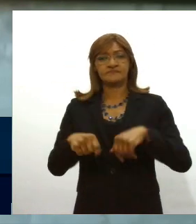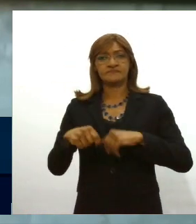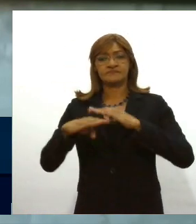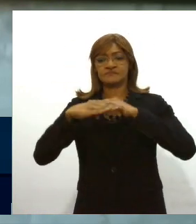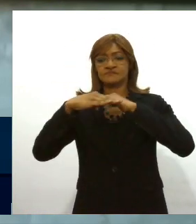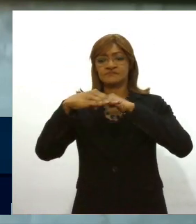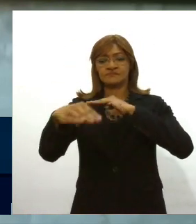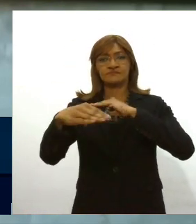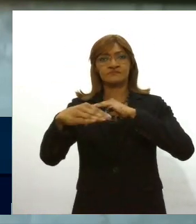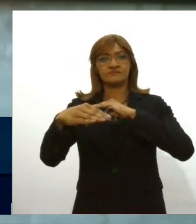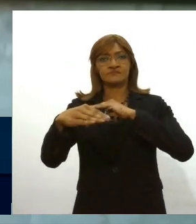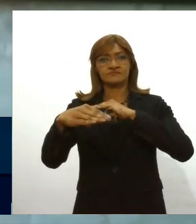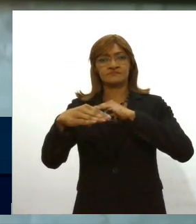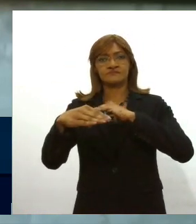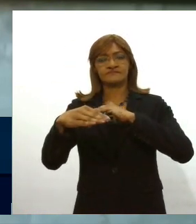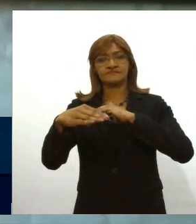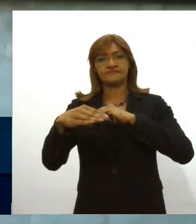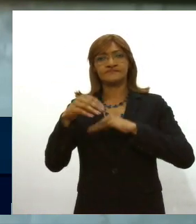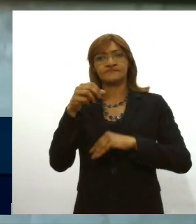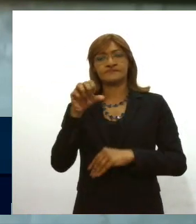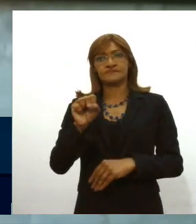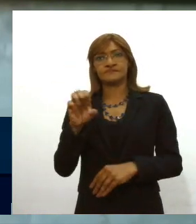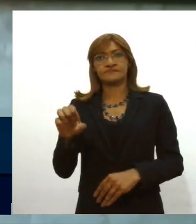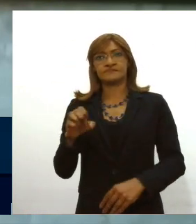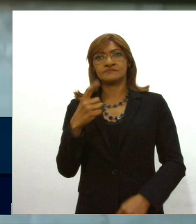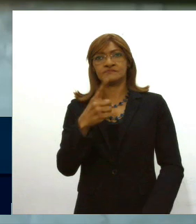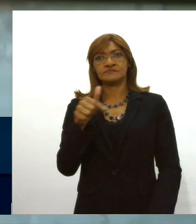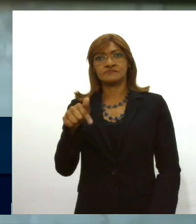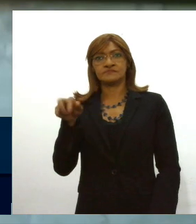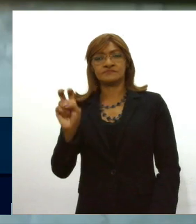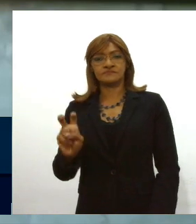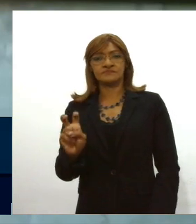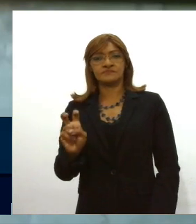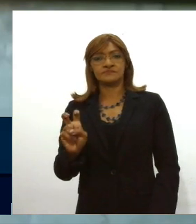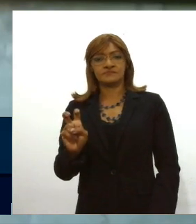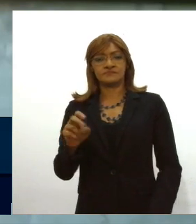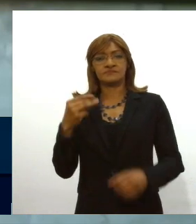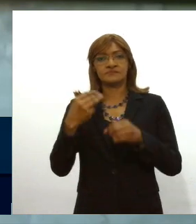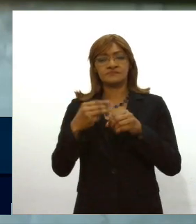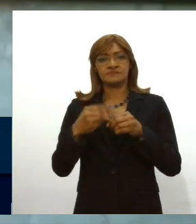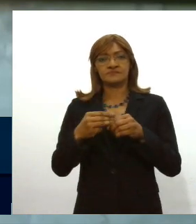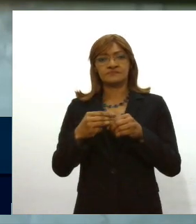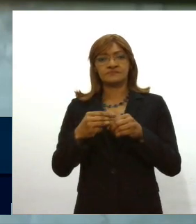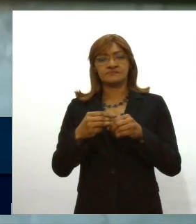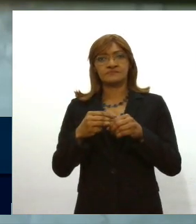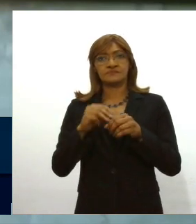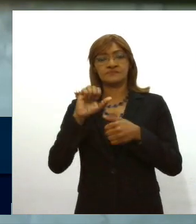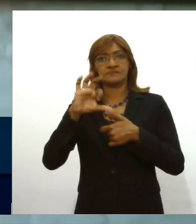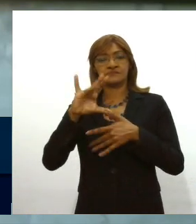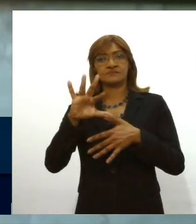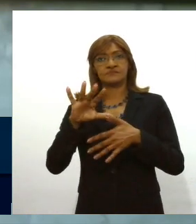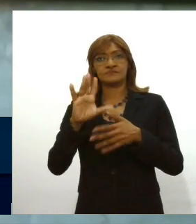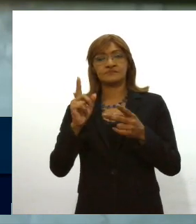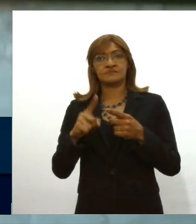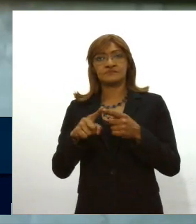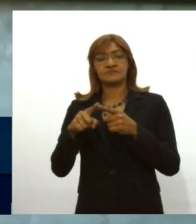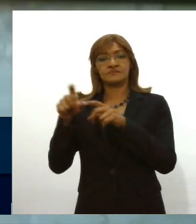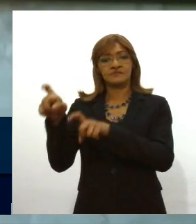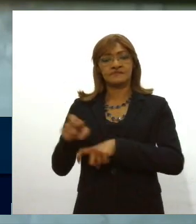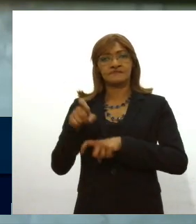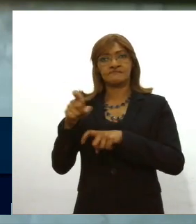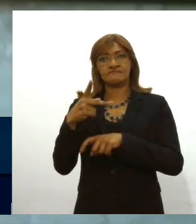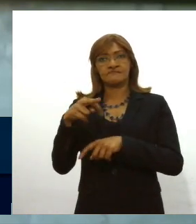asfaltamento do trecho da rodovia SE175 entre os municípios de Nossa Senhora da Glória e povoado de Iboia